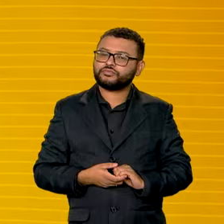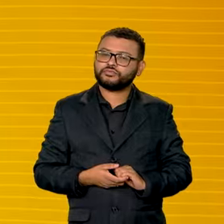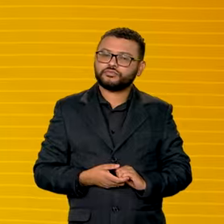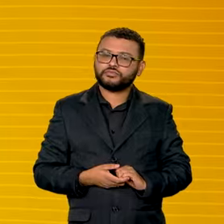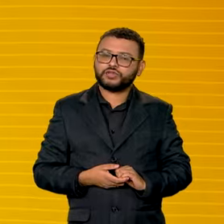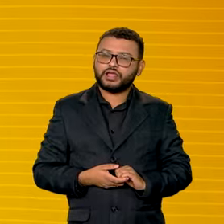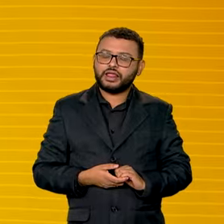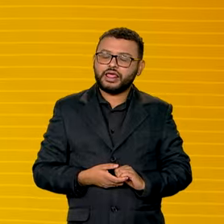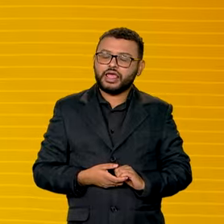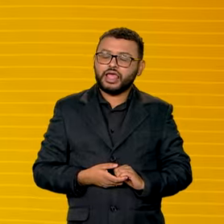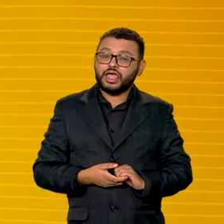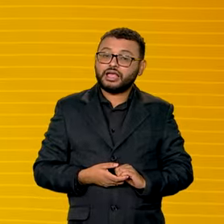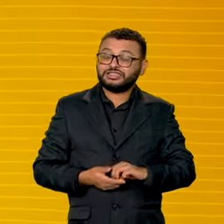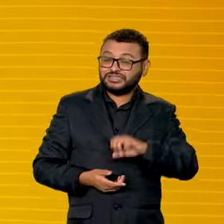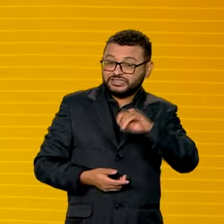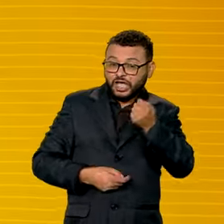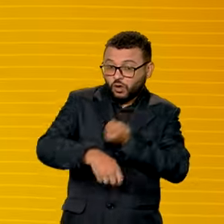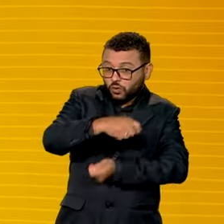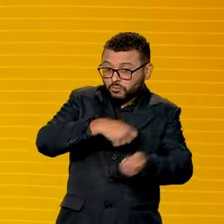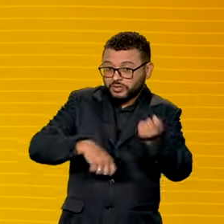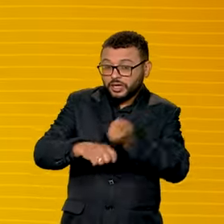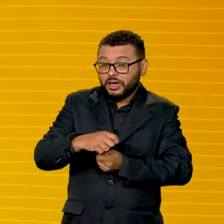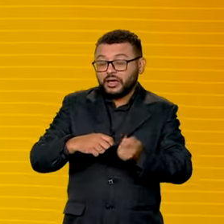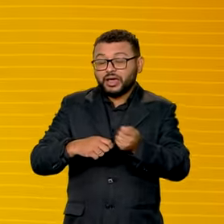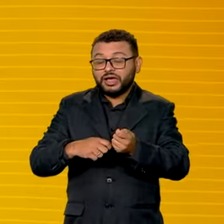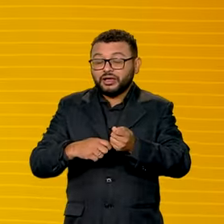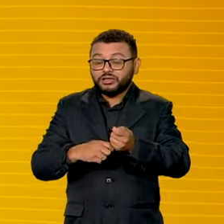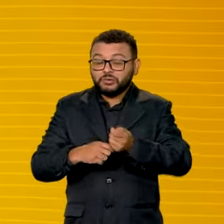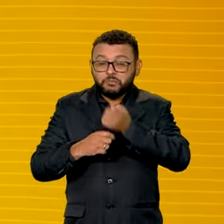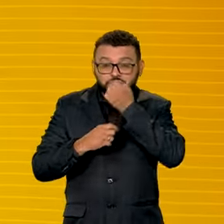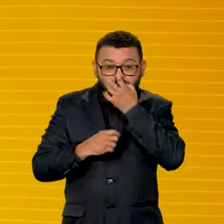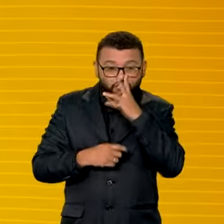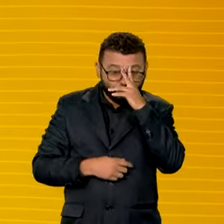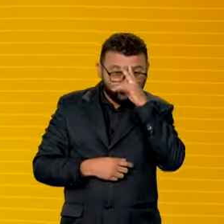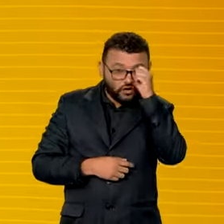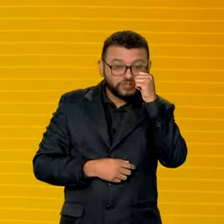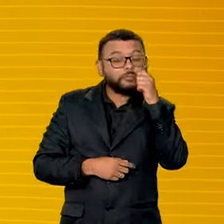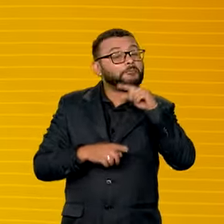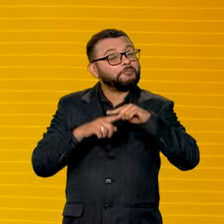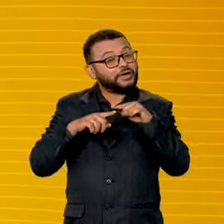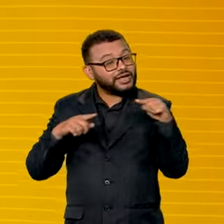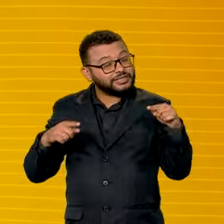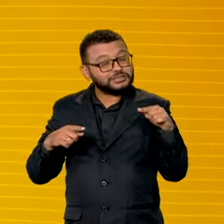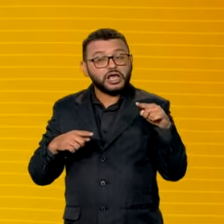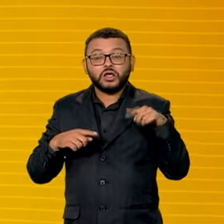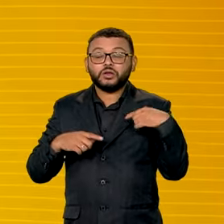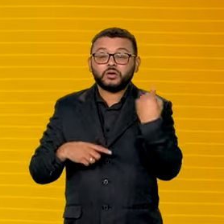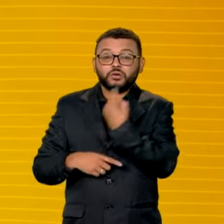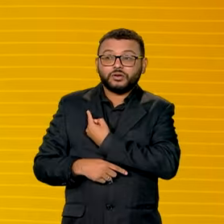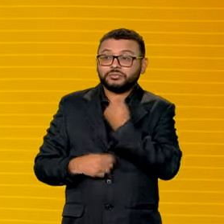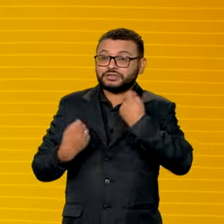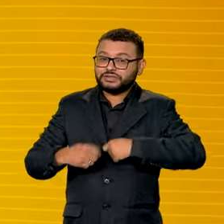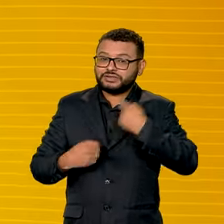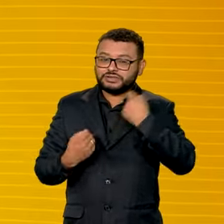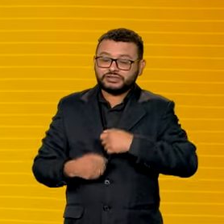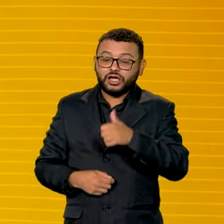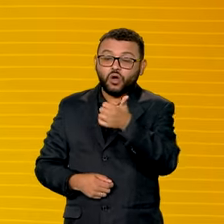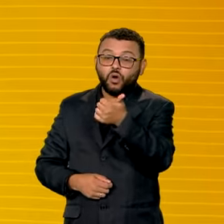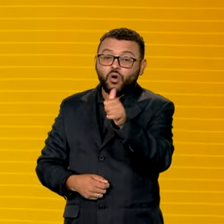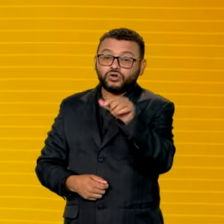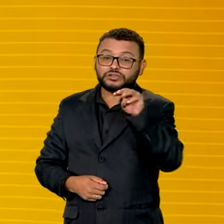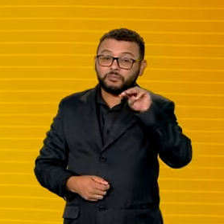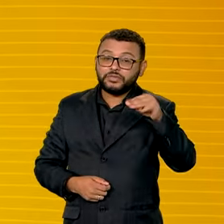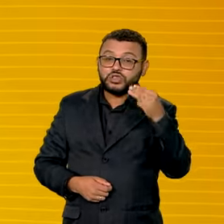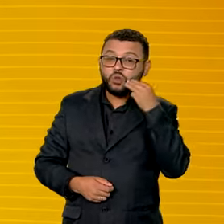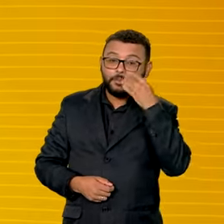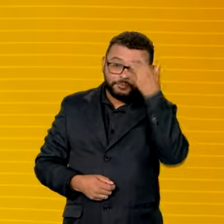economia é capaz de ser sustentável se nós naturalizarmos 11 milhões